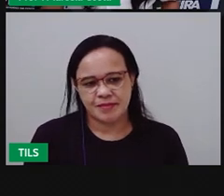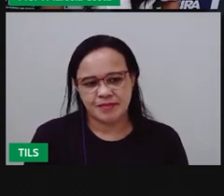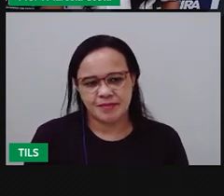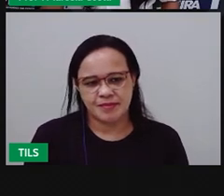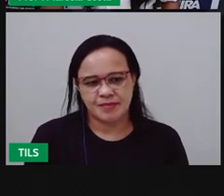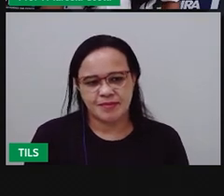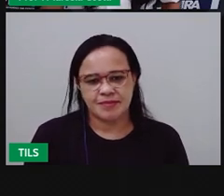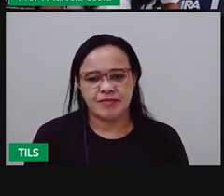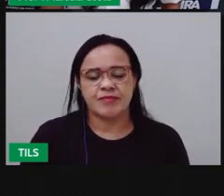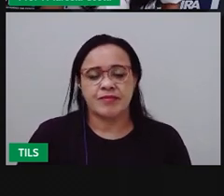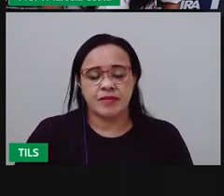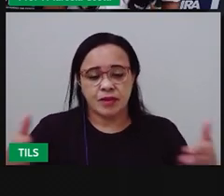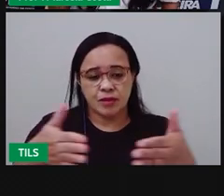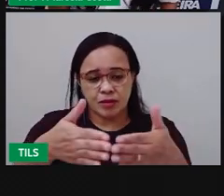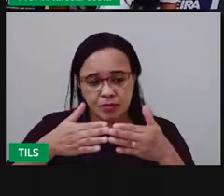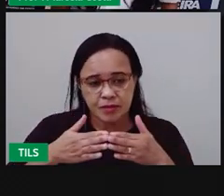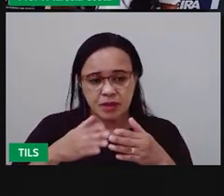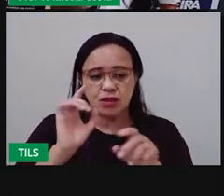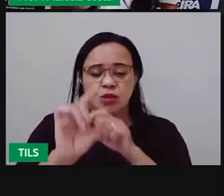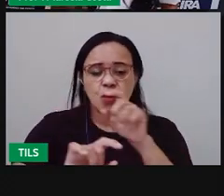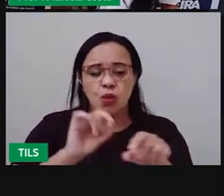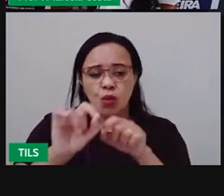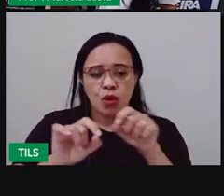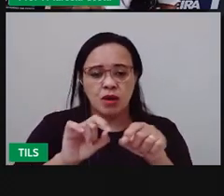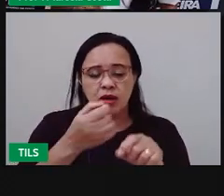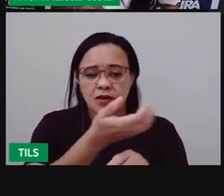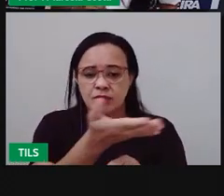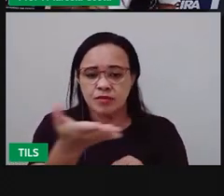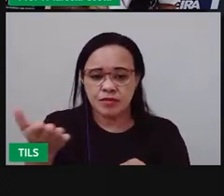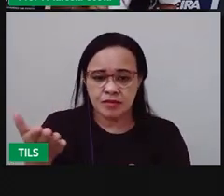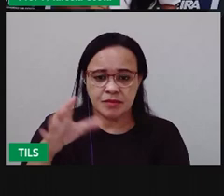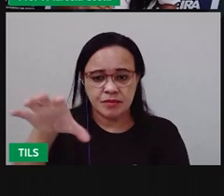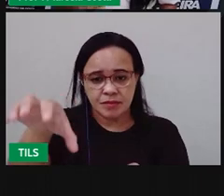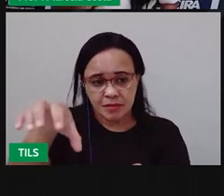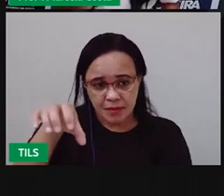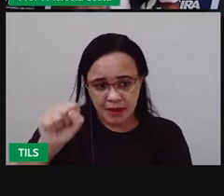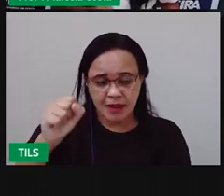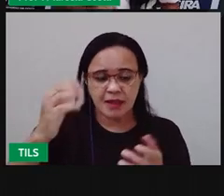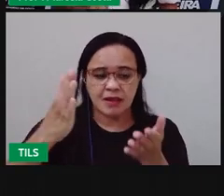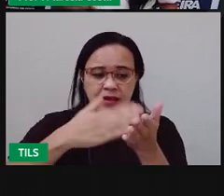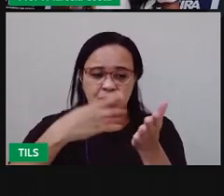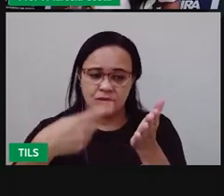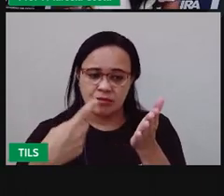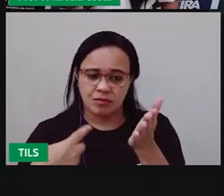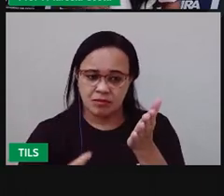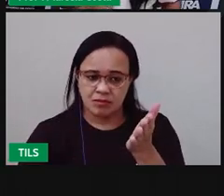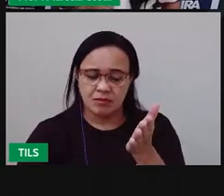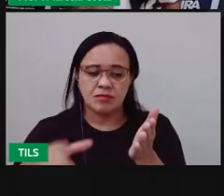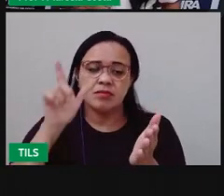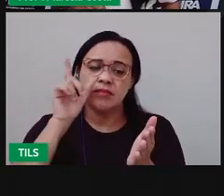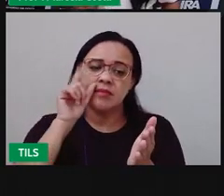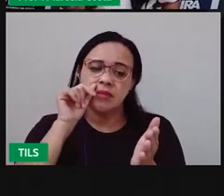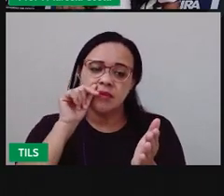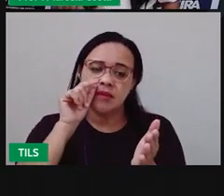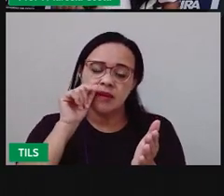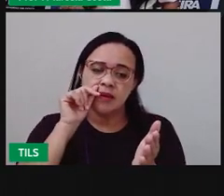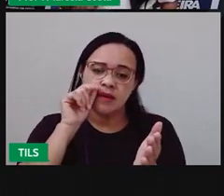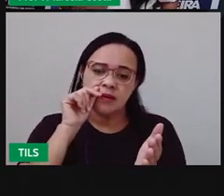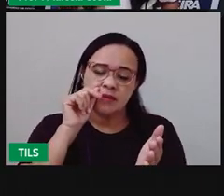Eu vou pedir, crianças, pra que você pegue aí o caderno, o lápis,